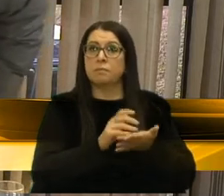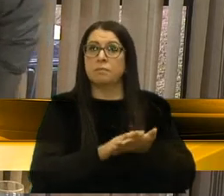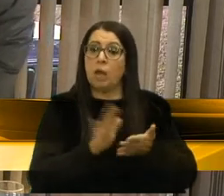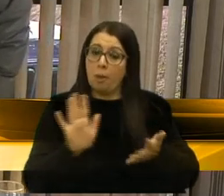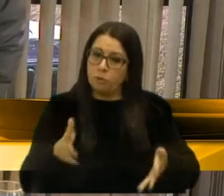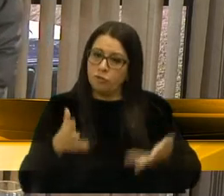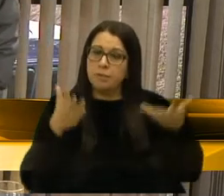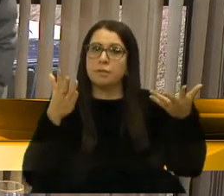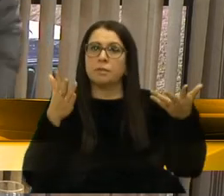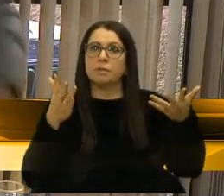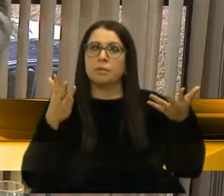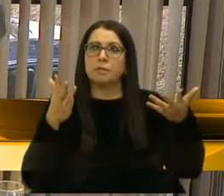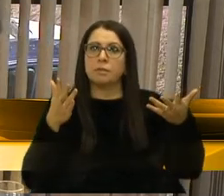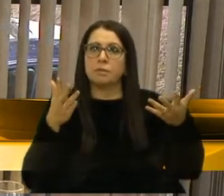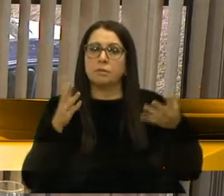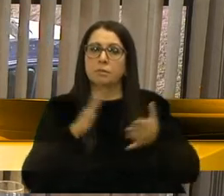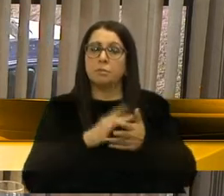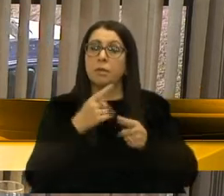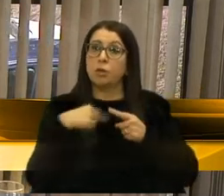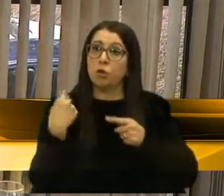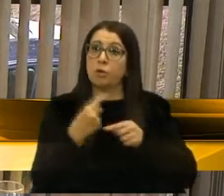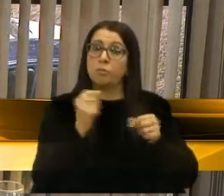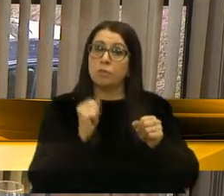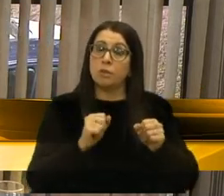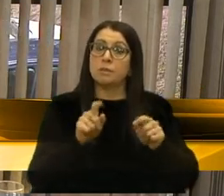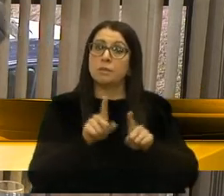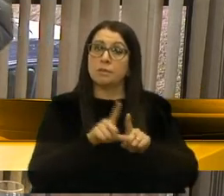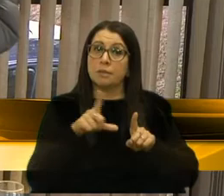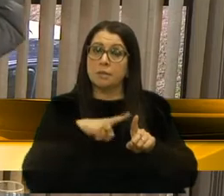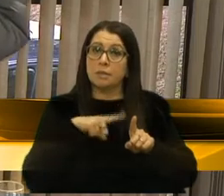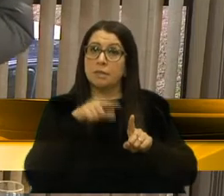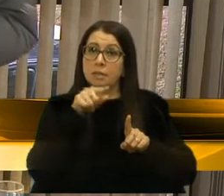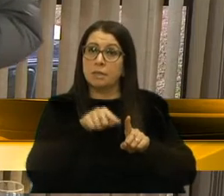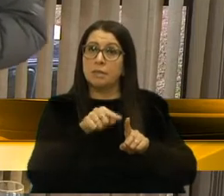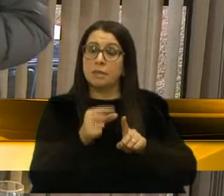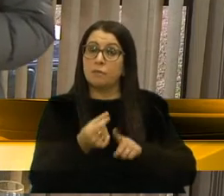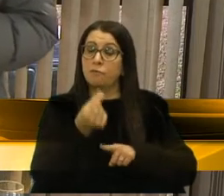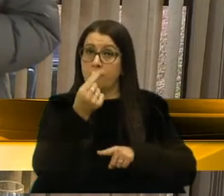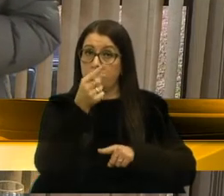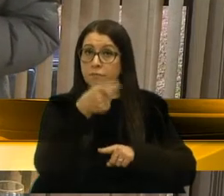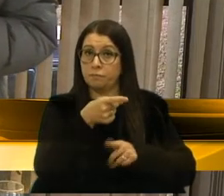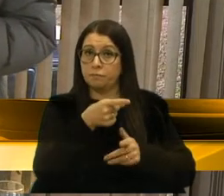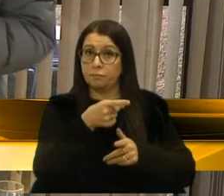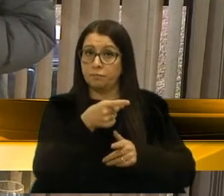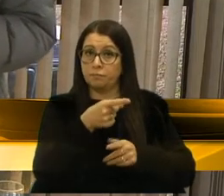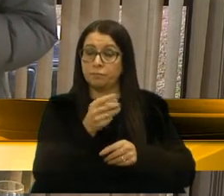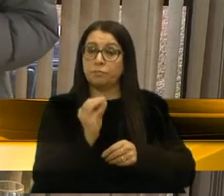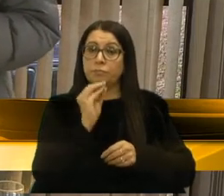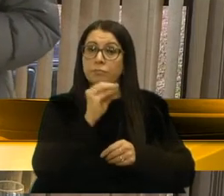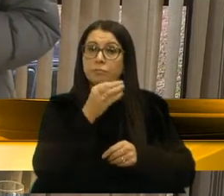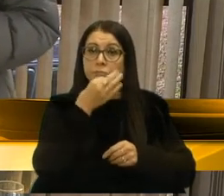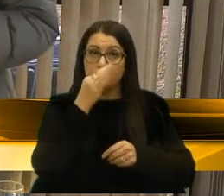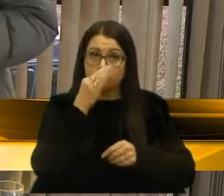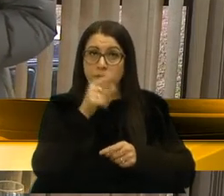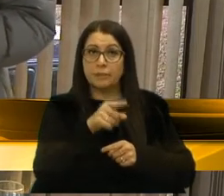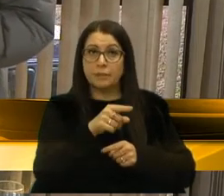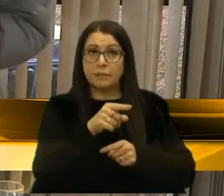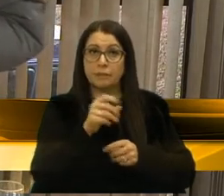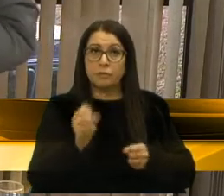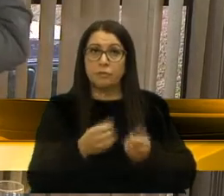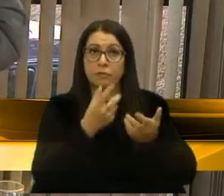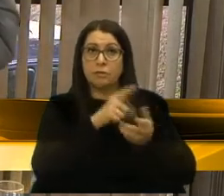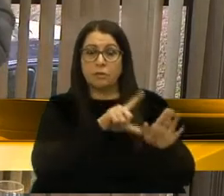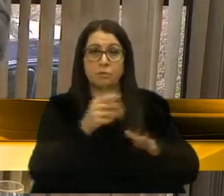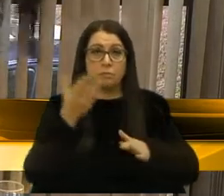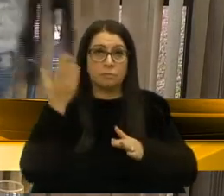motivação, ao incentivo para que nós pudéssemos ter esse valor colocado aqui em Caxias do Sul, que foi celebrado a